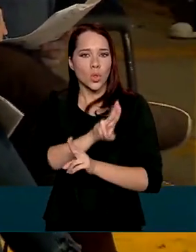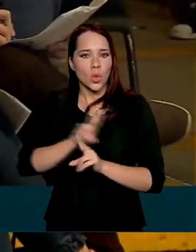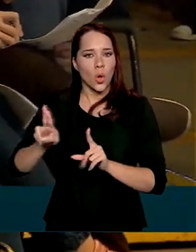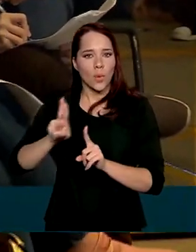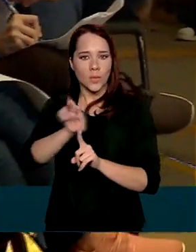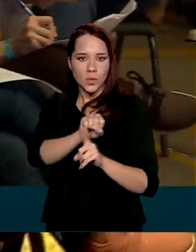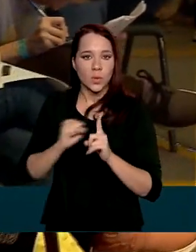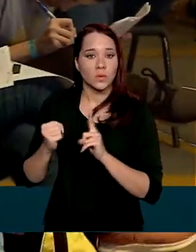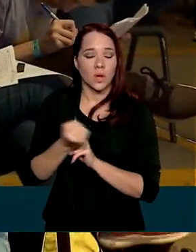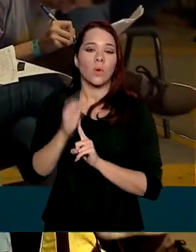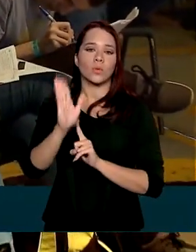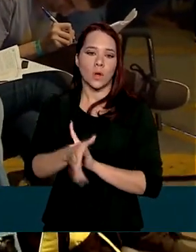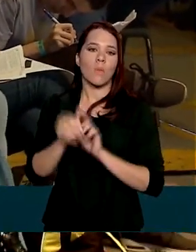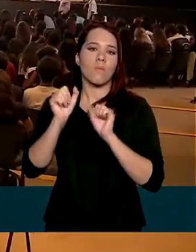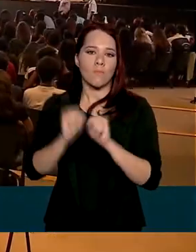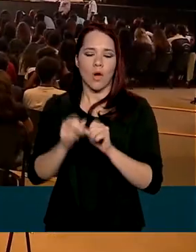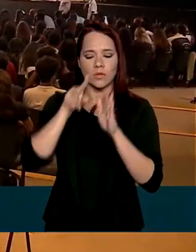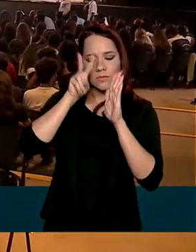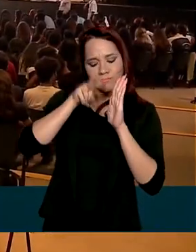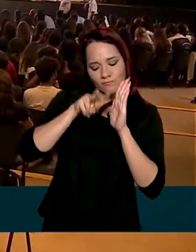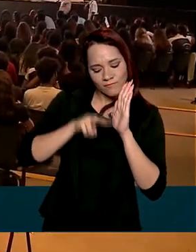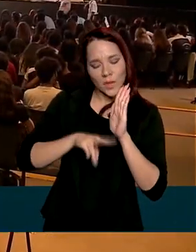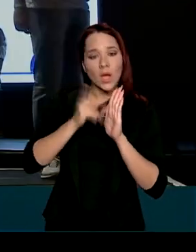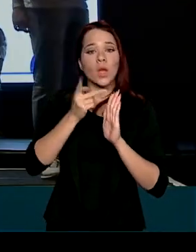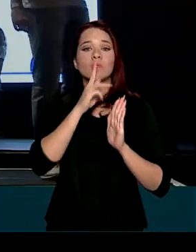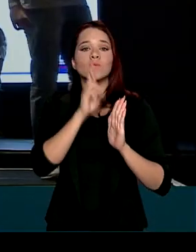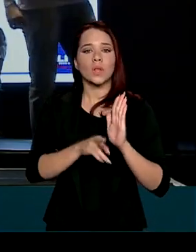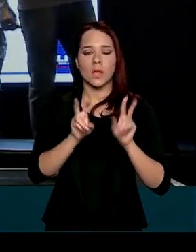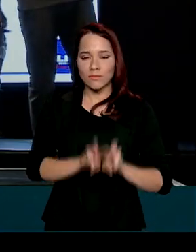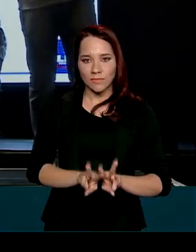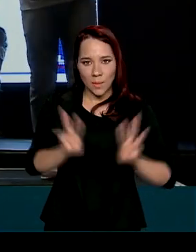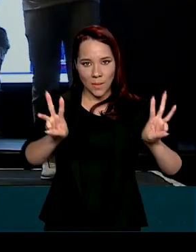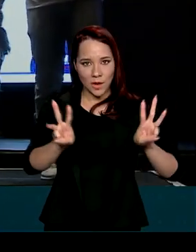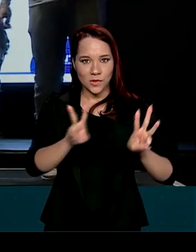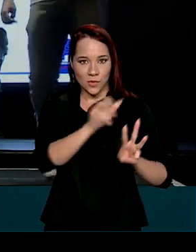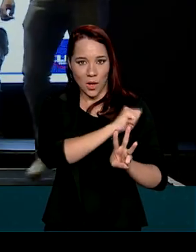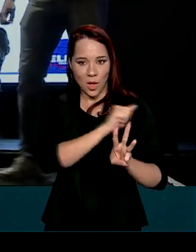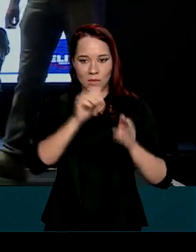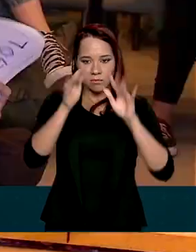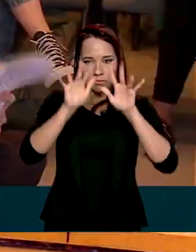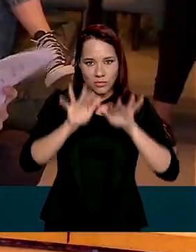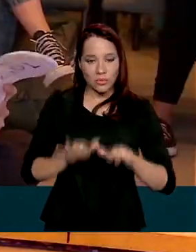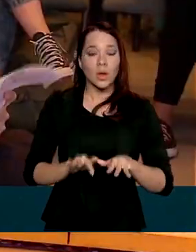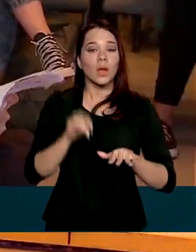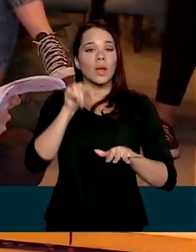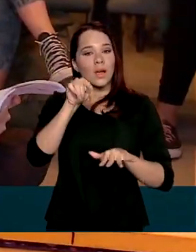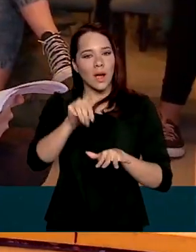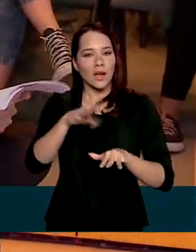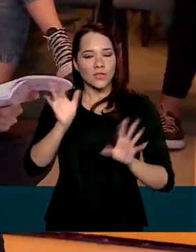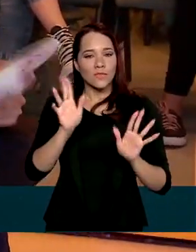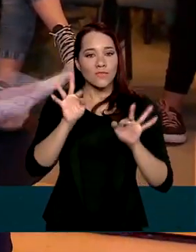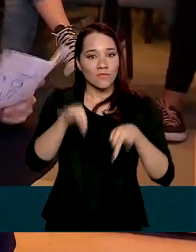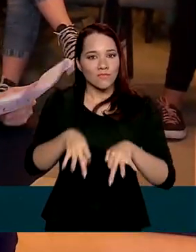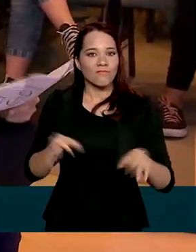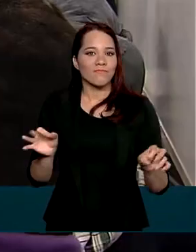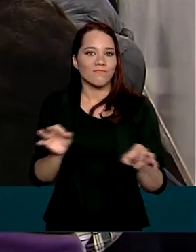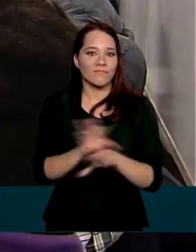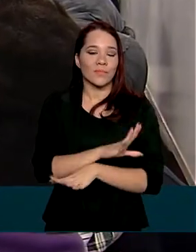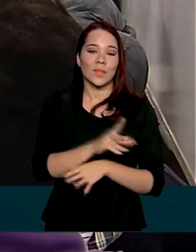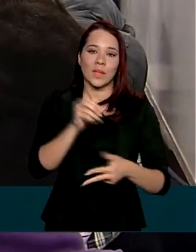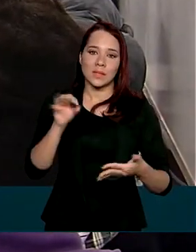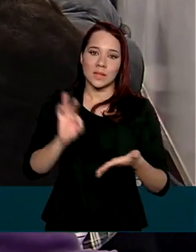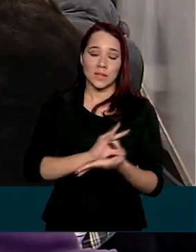social, já podem conferir os resultados na página do participante. Com essa divulgação, fica encerrada a etapa de